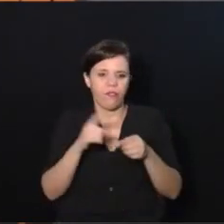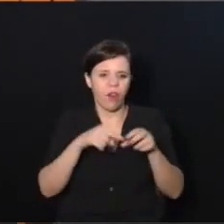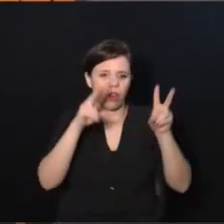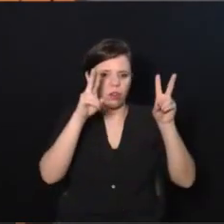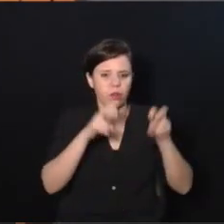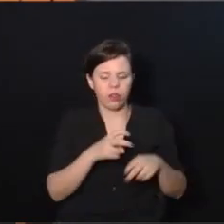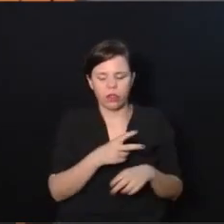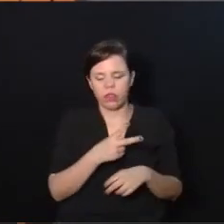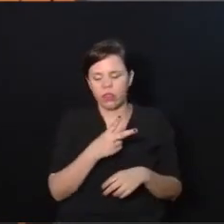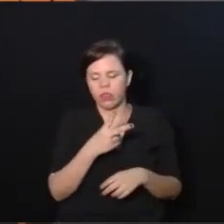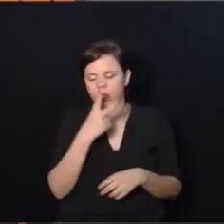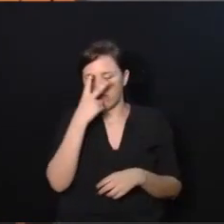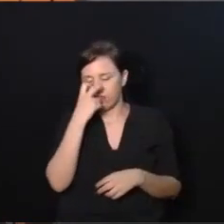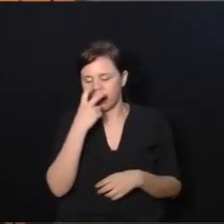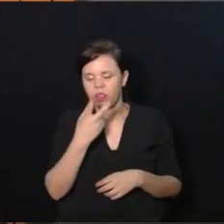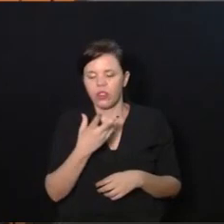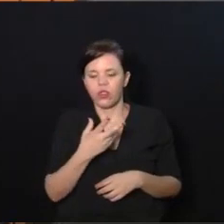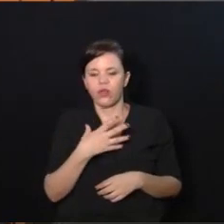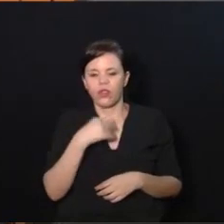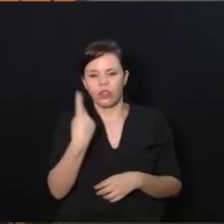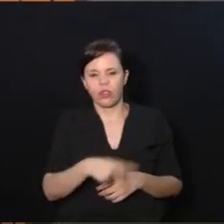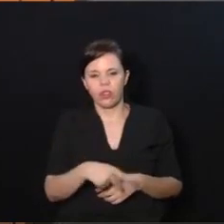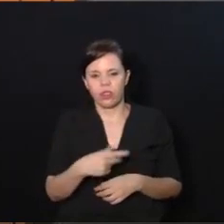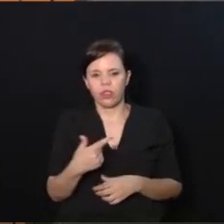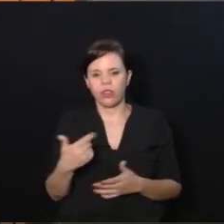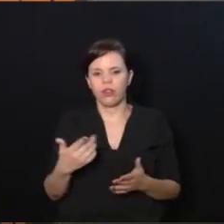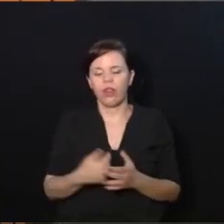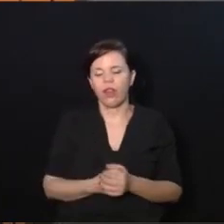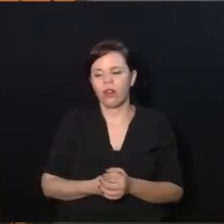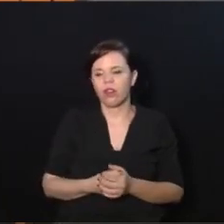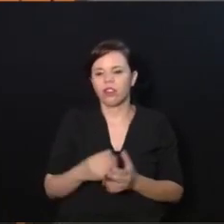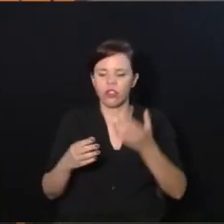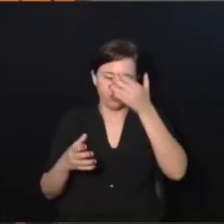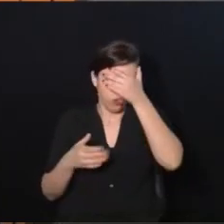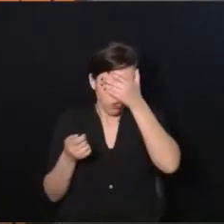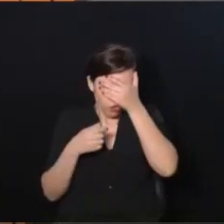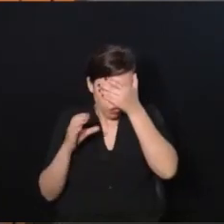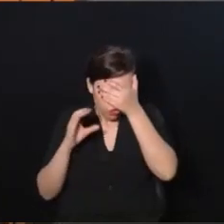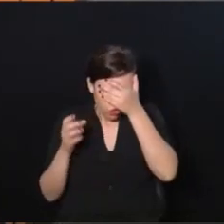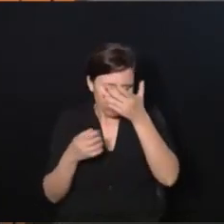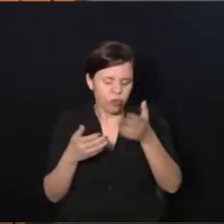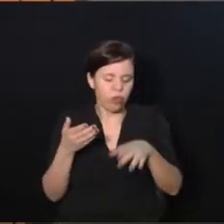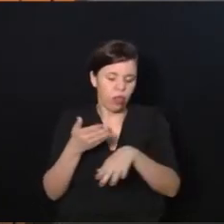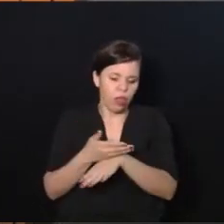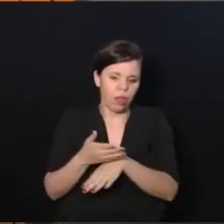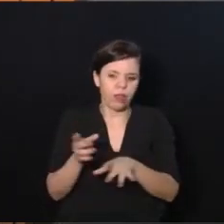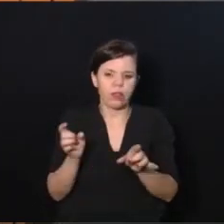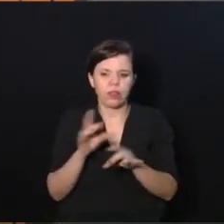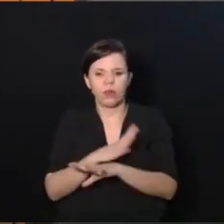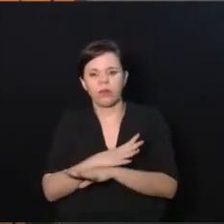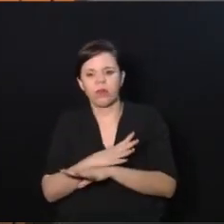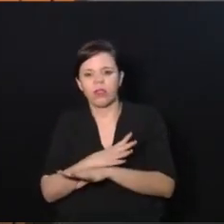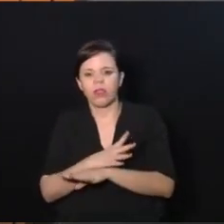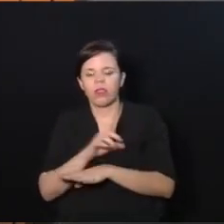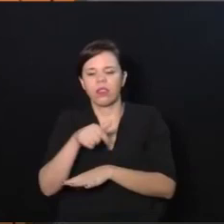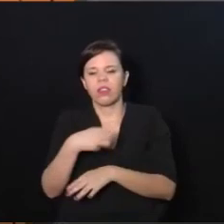deficiência do filho dele pela segunda vez. Chico entra e sai do assunto. Na terceira vez, papai se aborrece, ô Chico,